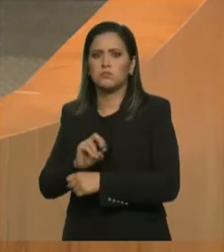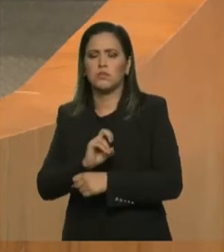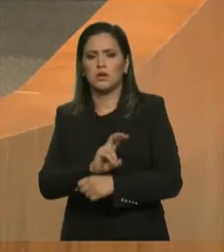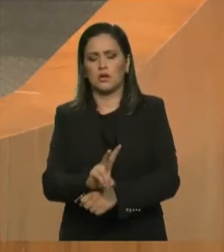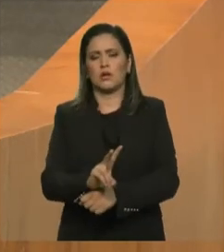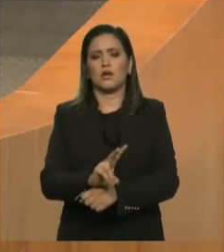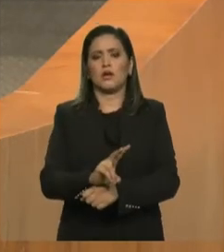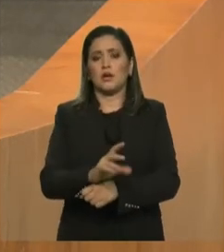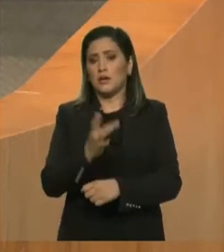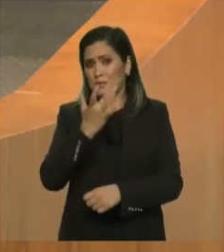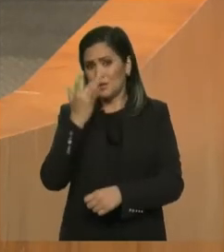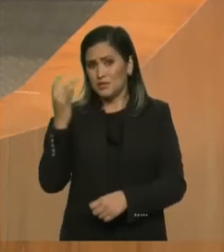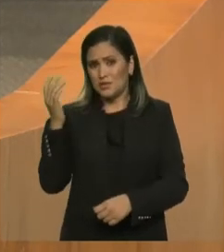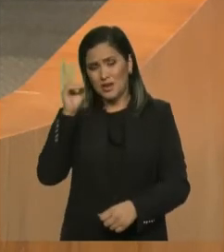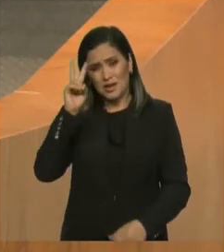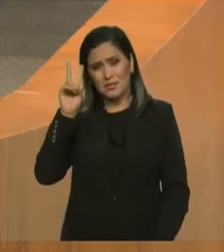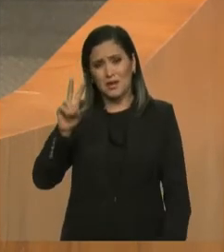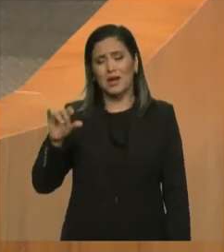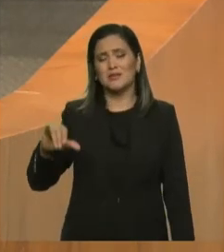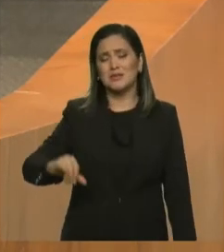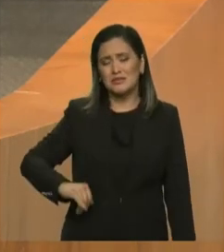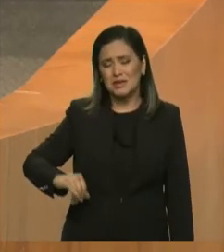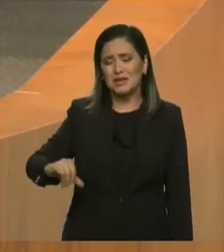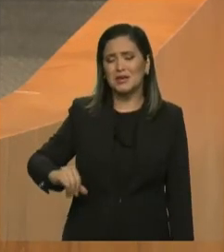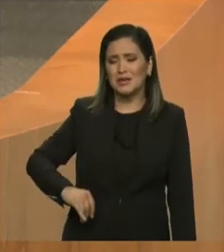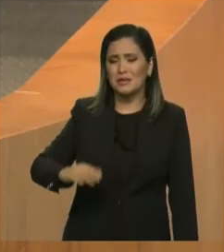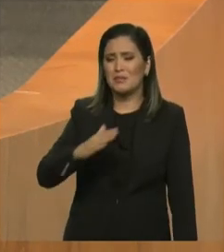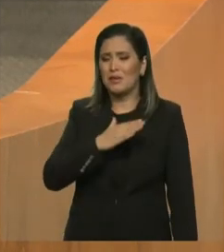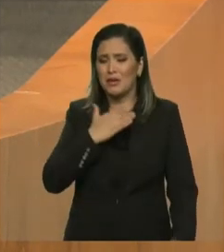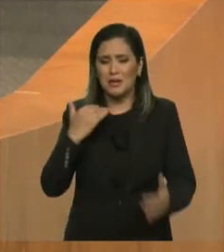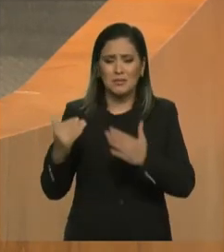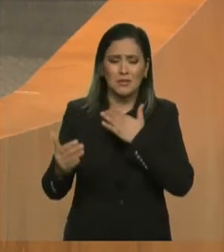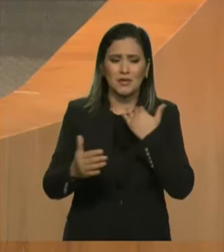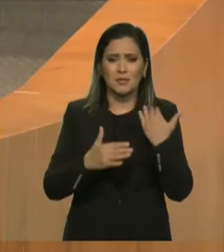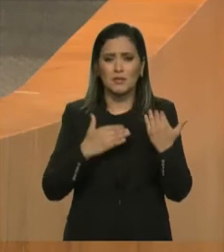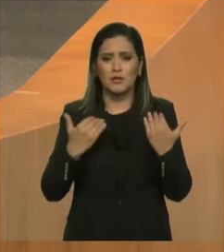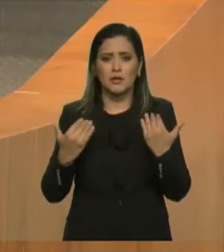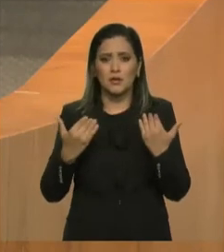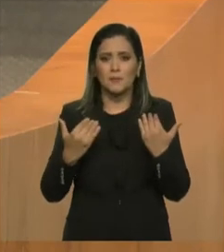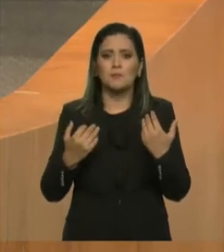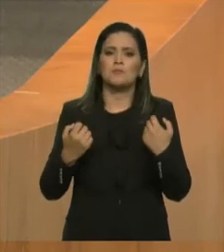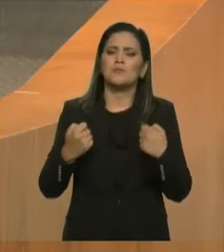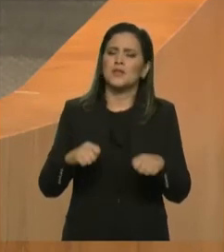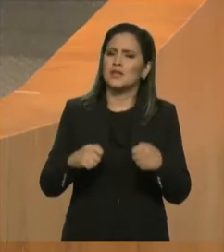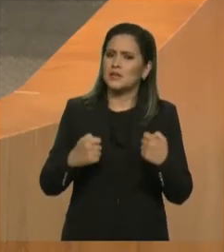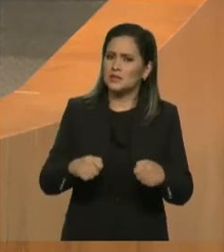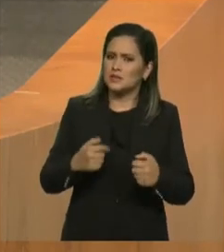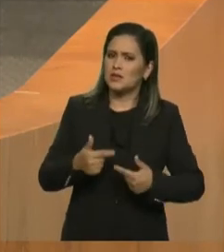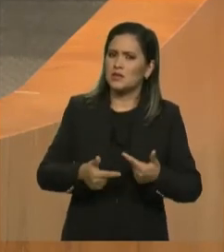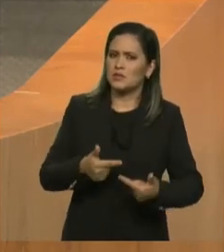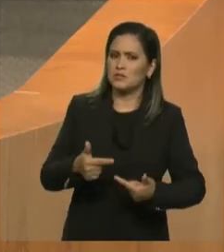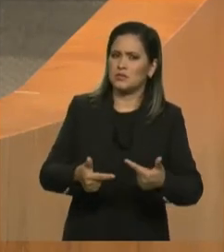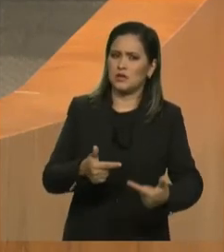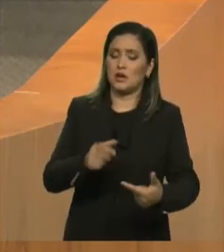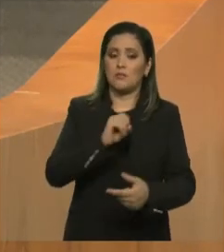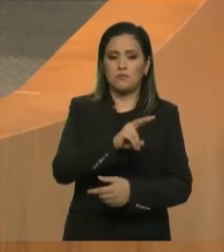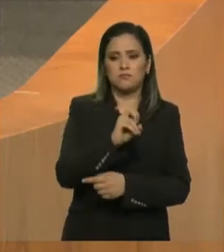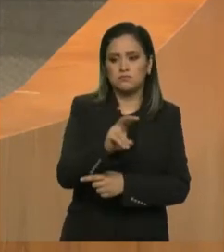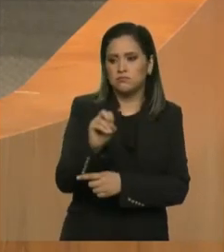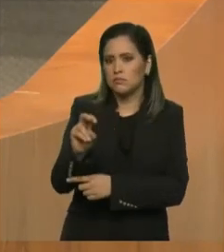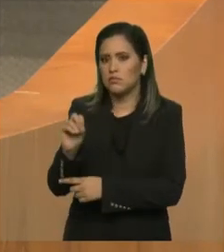o sofrimento e os óbitos. Nós temos que lutar para que, depois da pandemia,